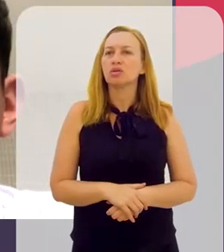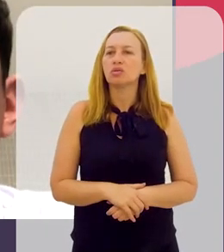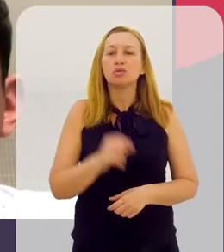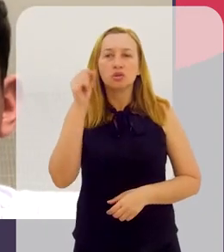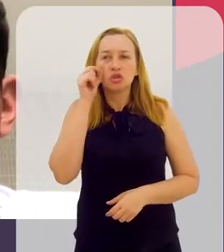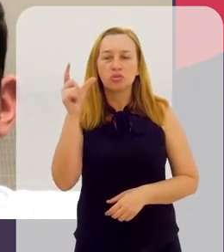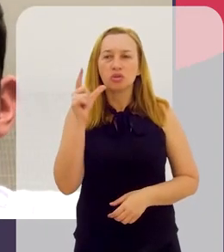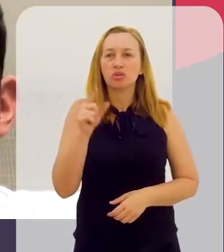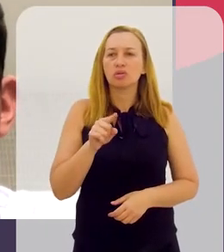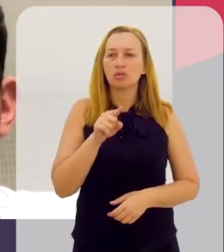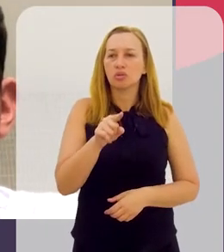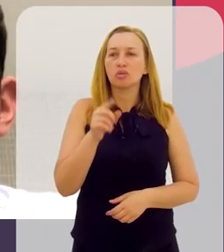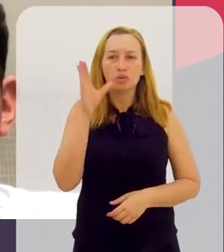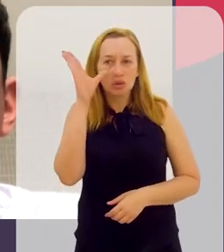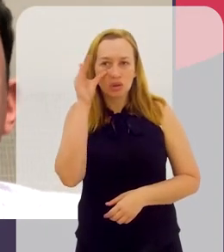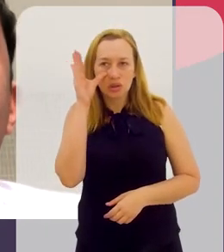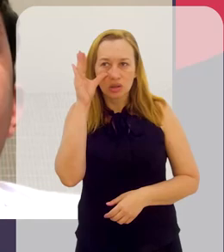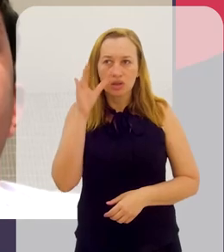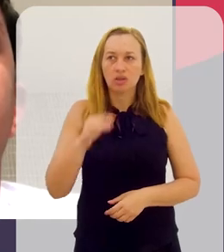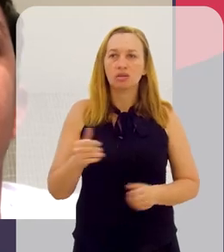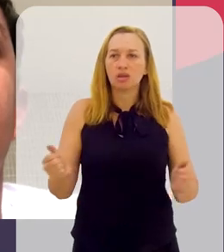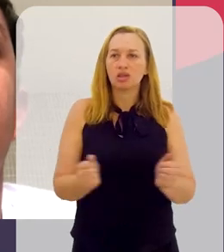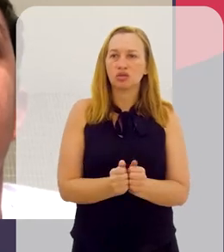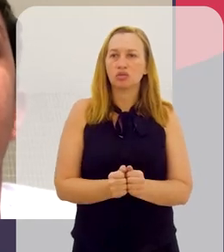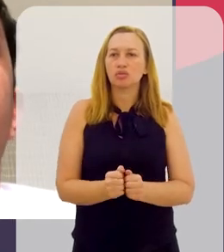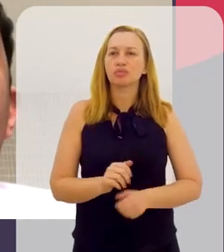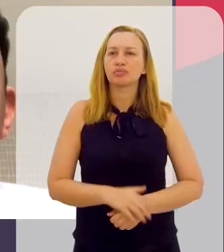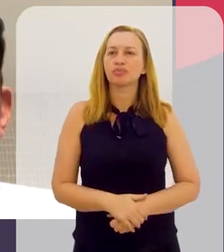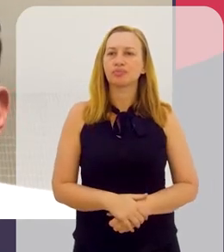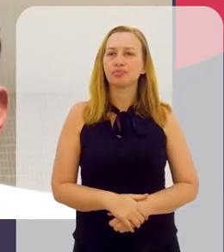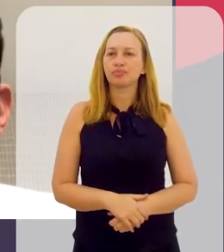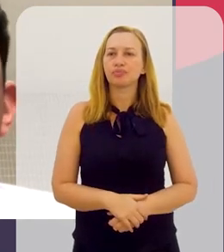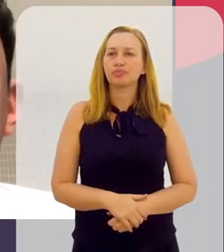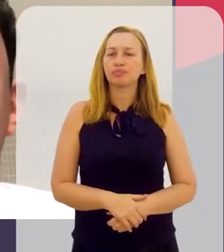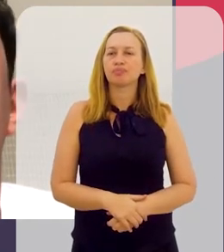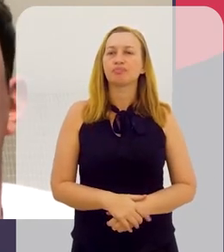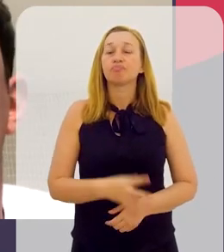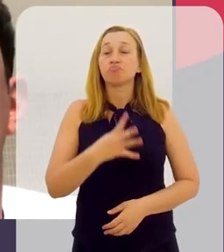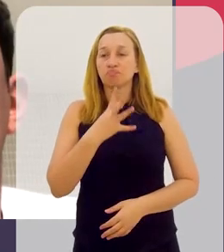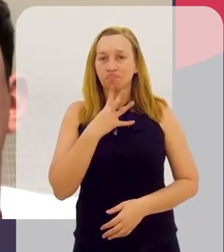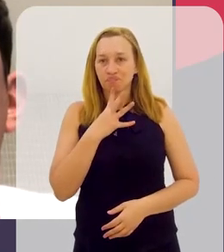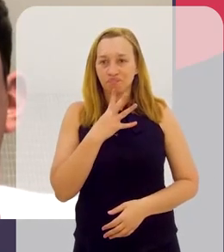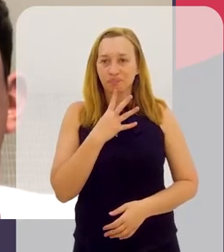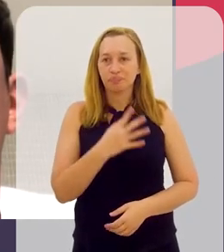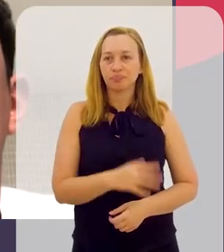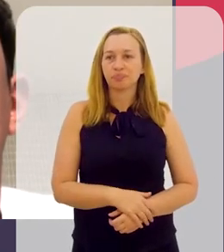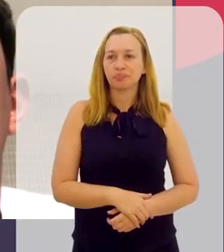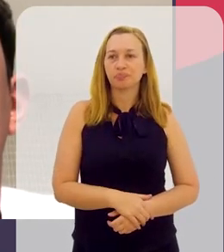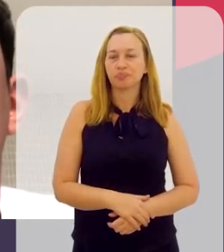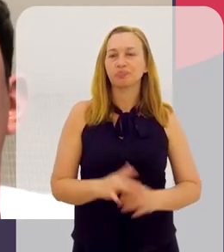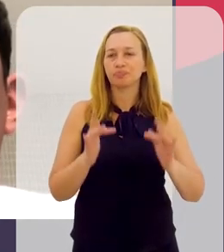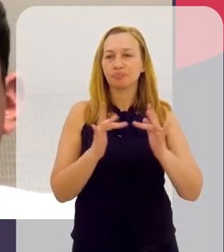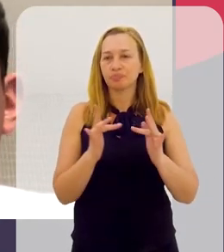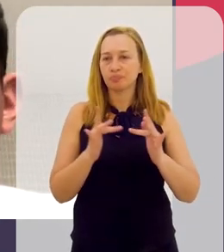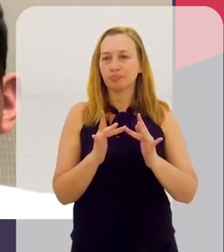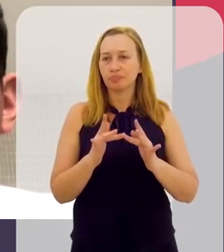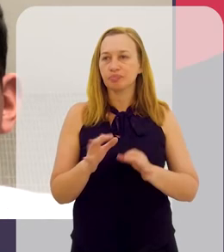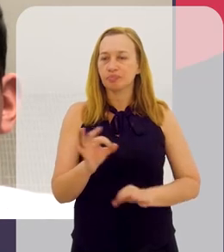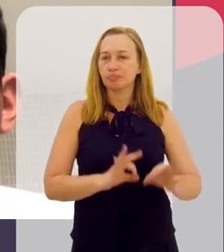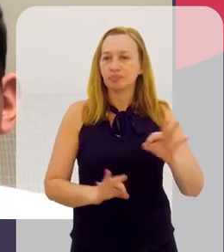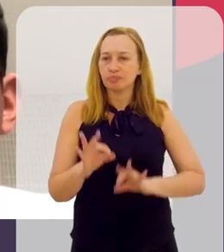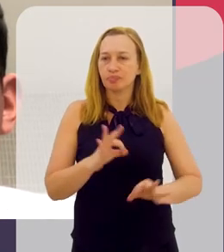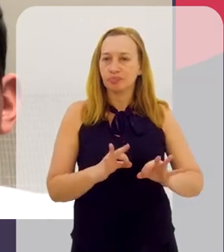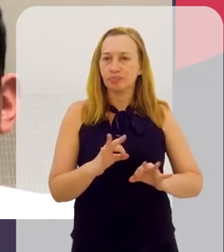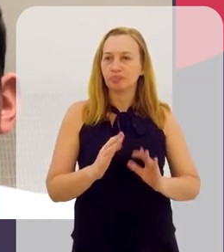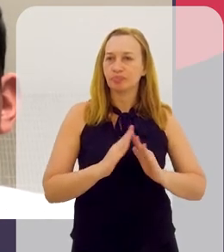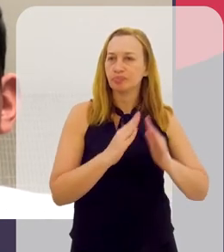O que despertou em você o interesse para participar? Bom, eu conheci. O meu primeiro contato com